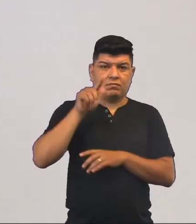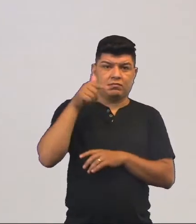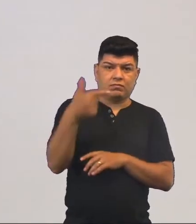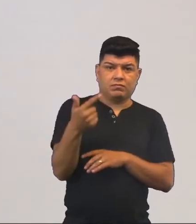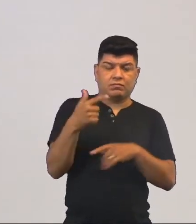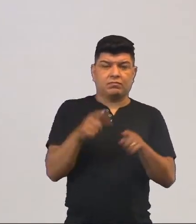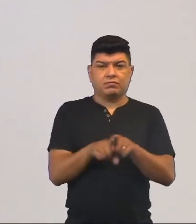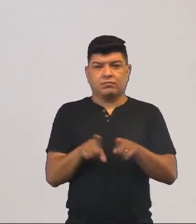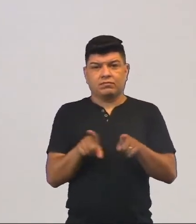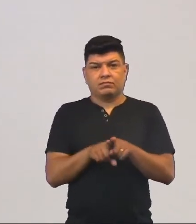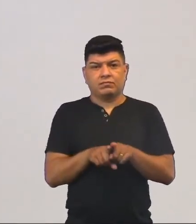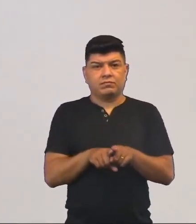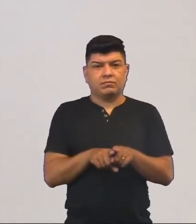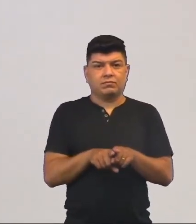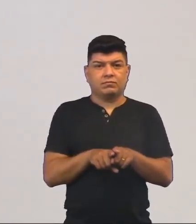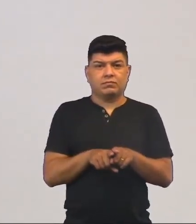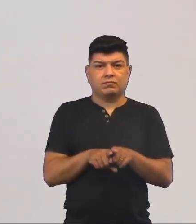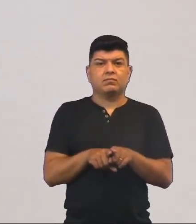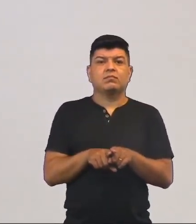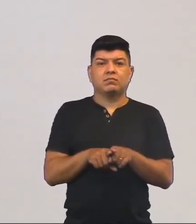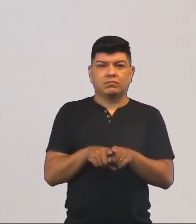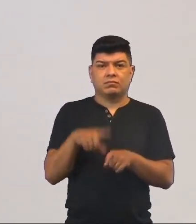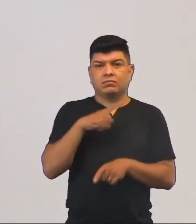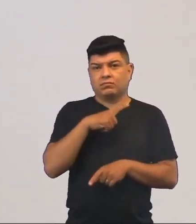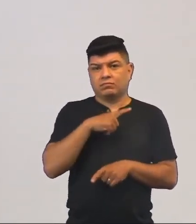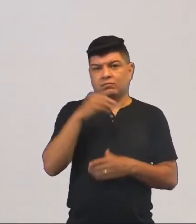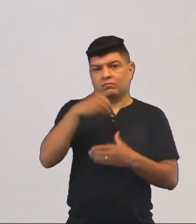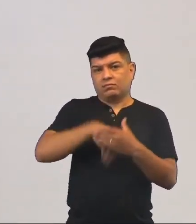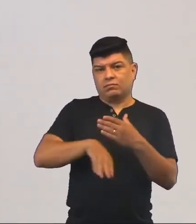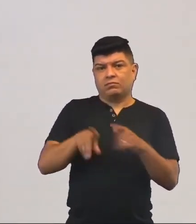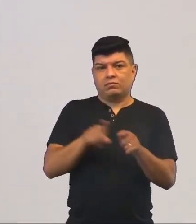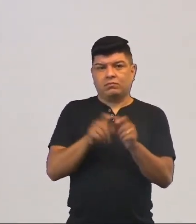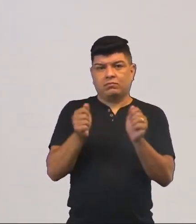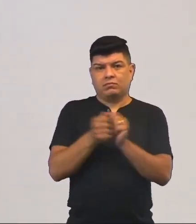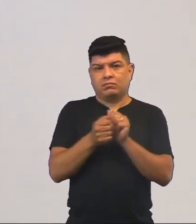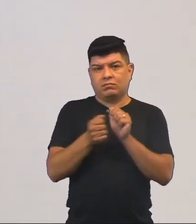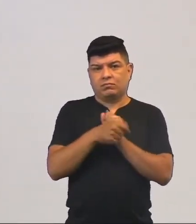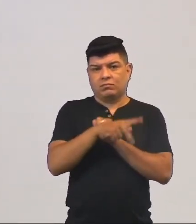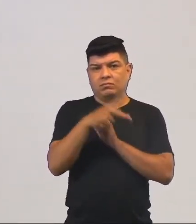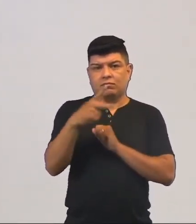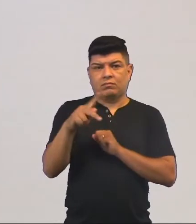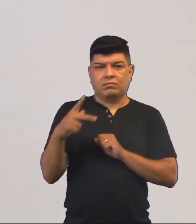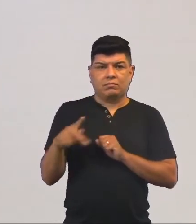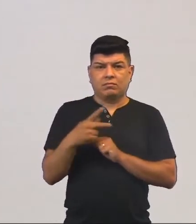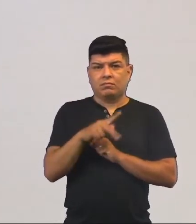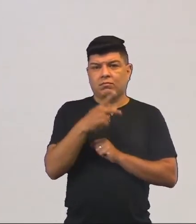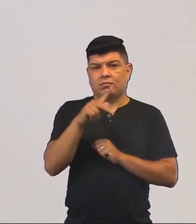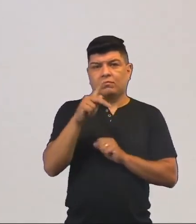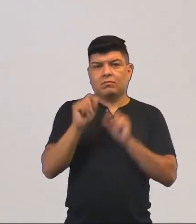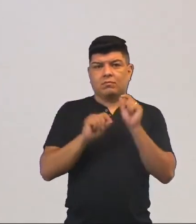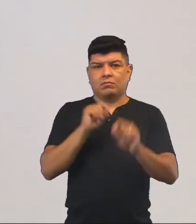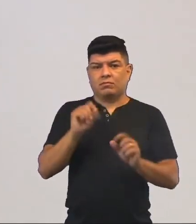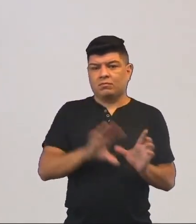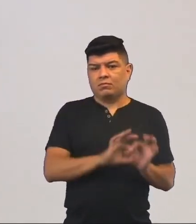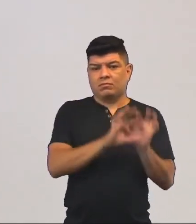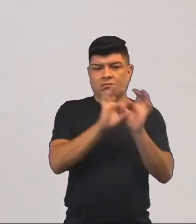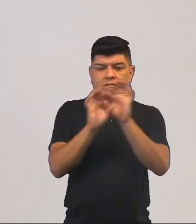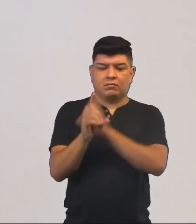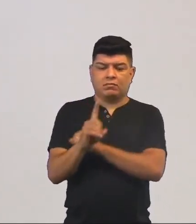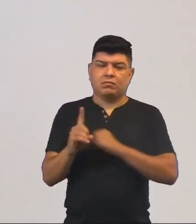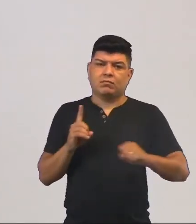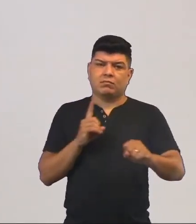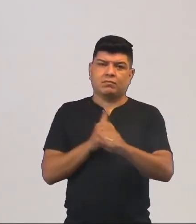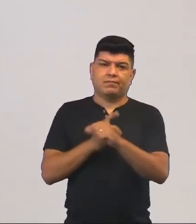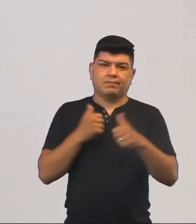obras, né? Dentro desse seu contexto social,